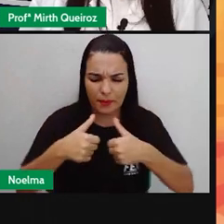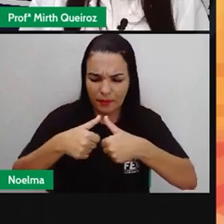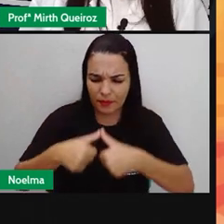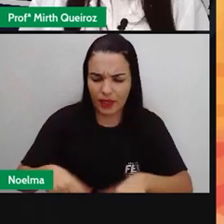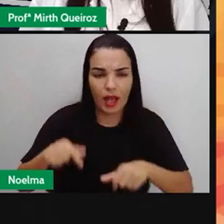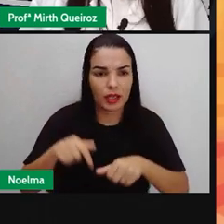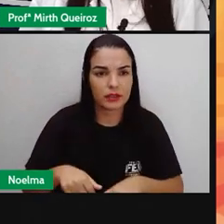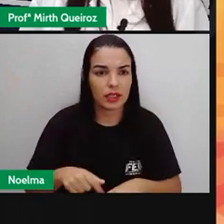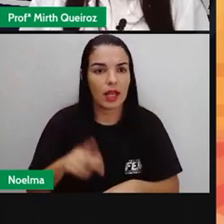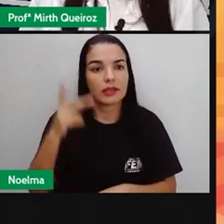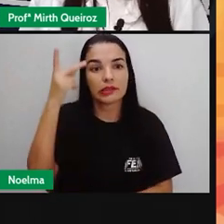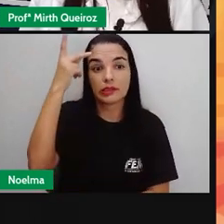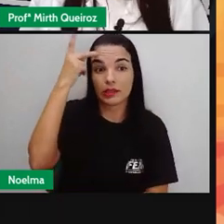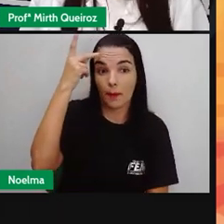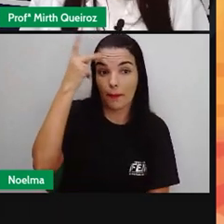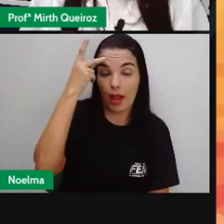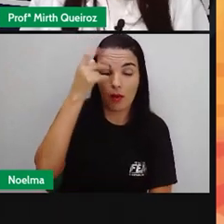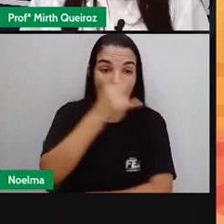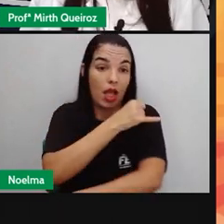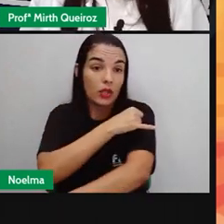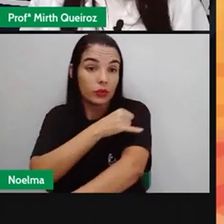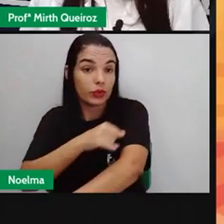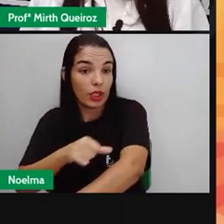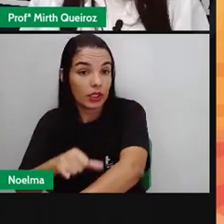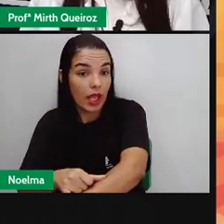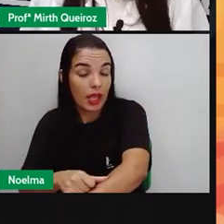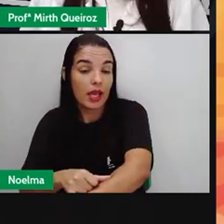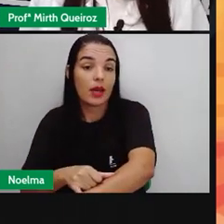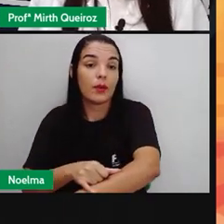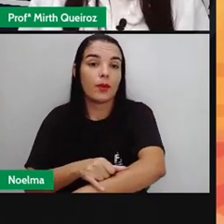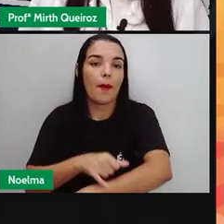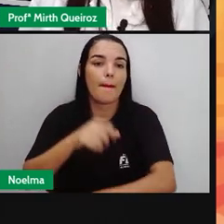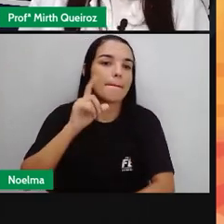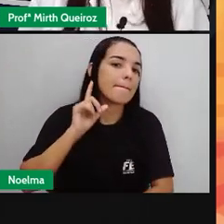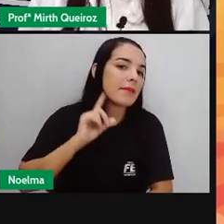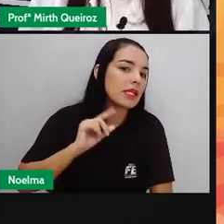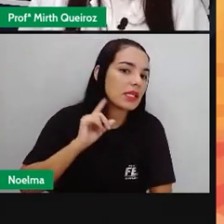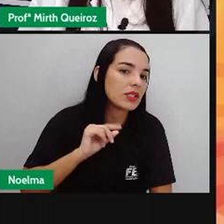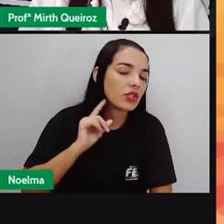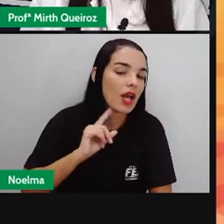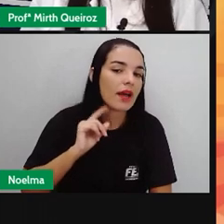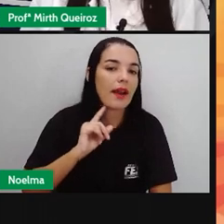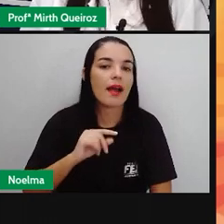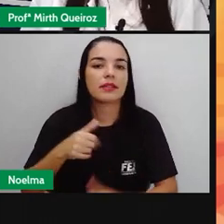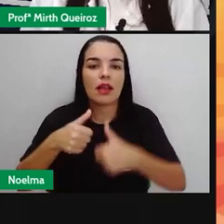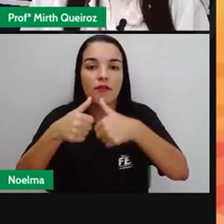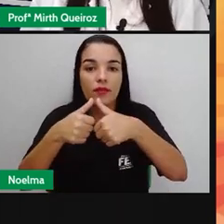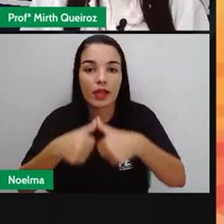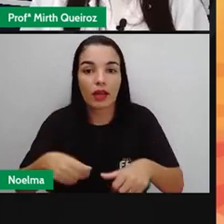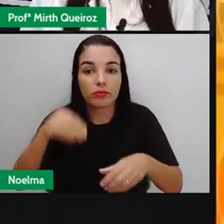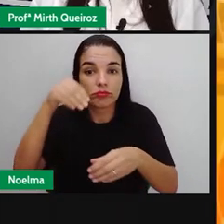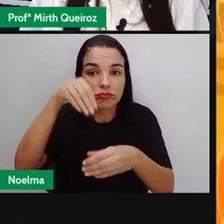principalmente em São Paulo, Rio de Janeiro, Paraná, Minas Gerais e Rio Grande do Sul.